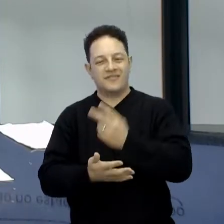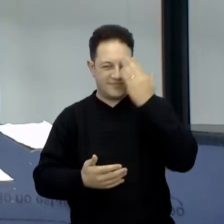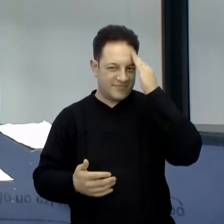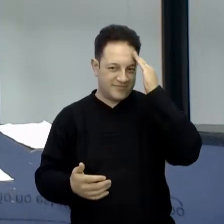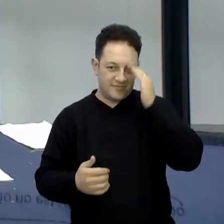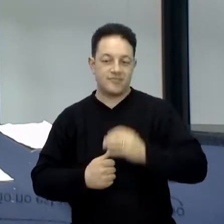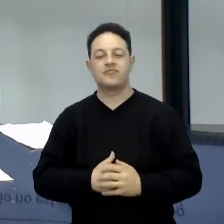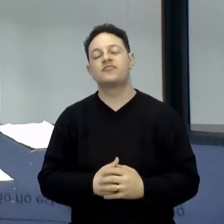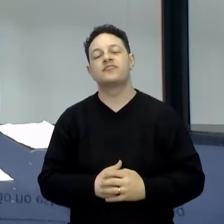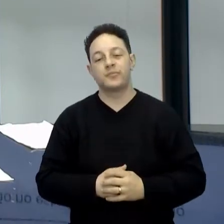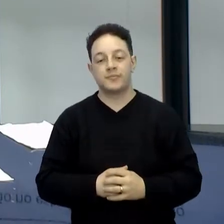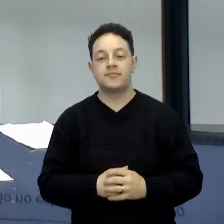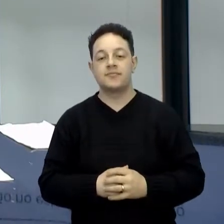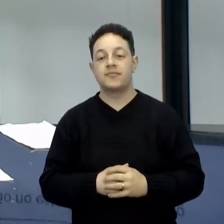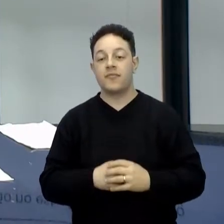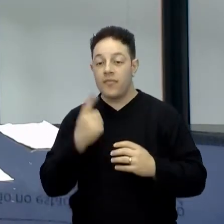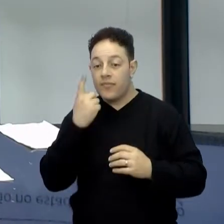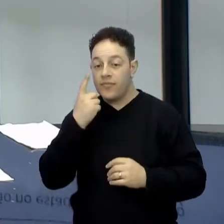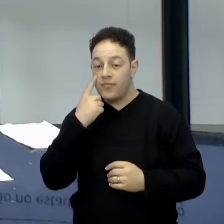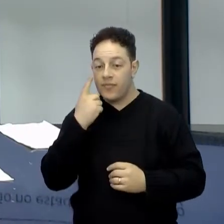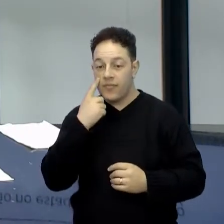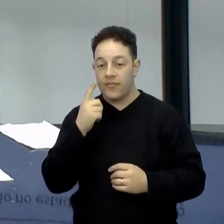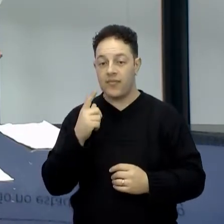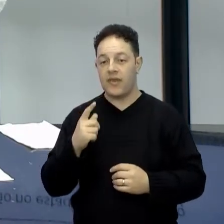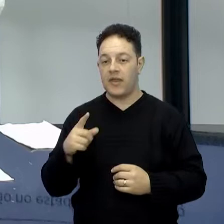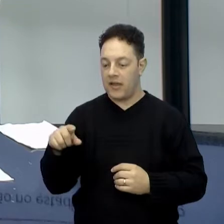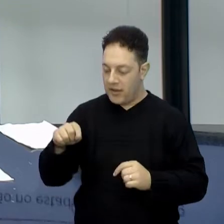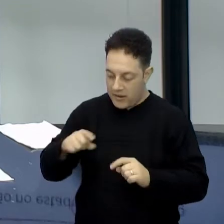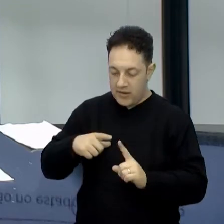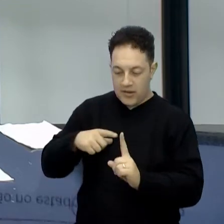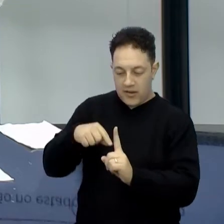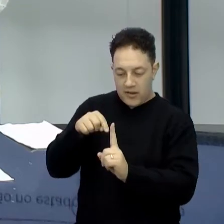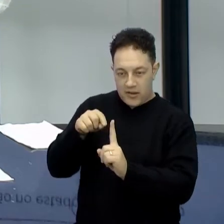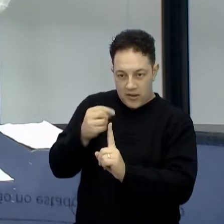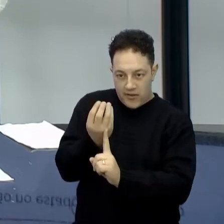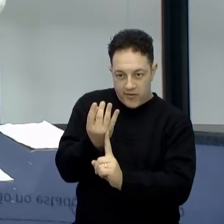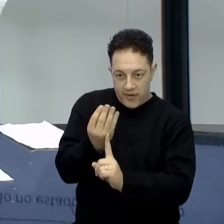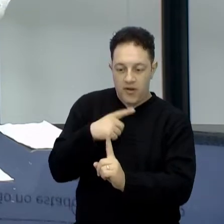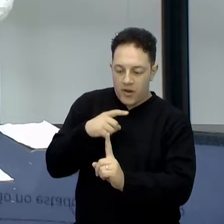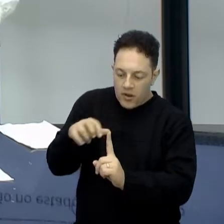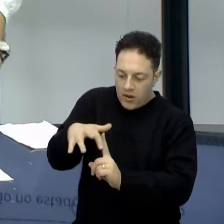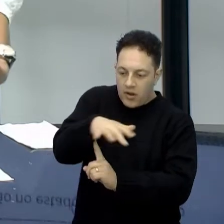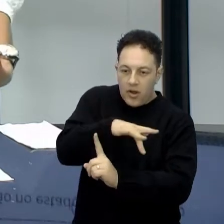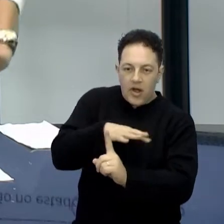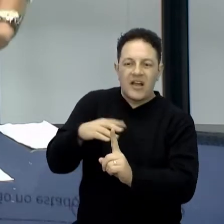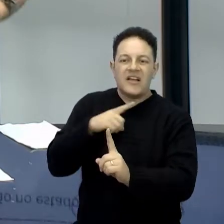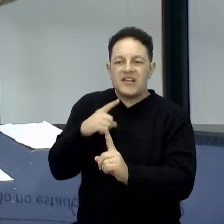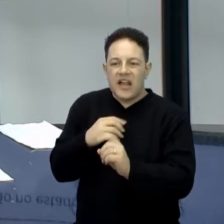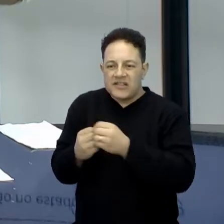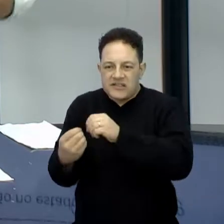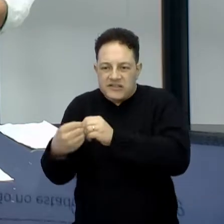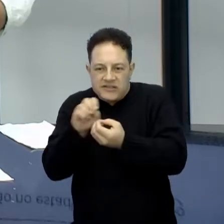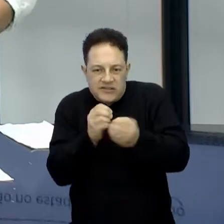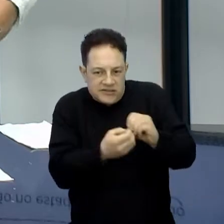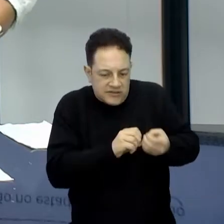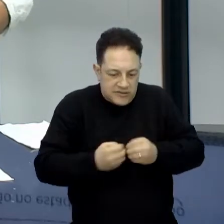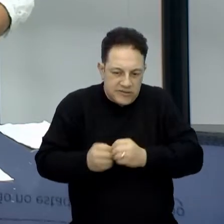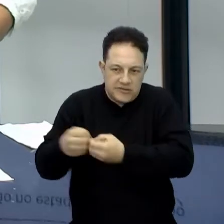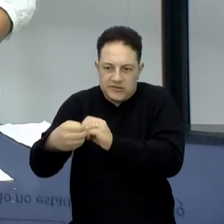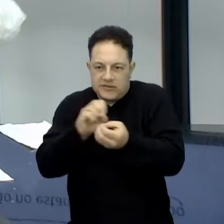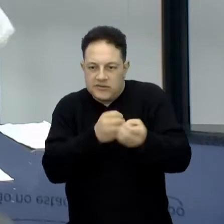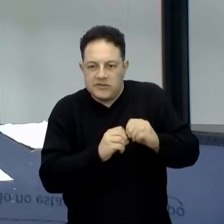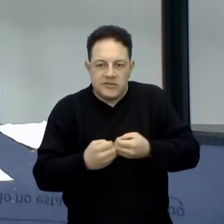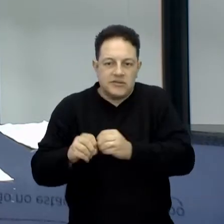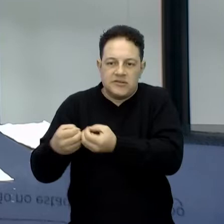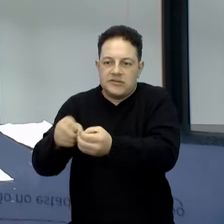Então, o que eu quero mostrar é que as partículas daqui, elas se movimentam. Há a troca de quente com frio.